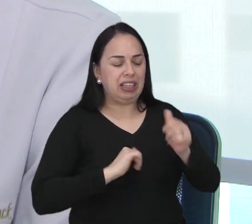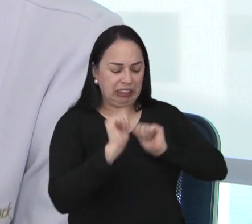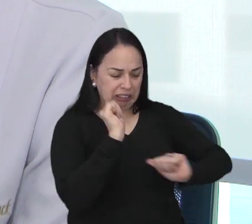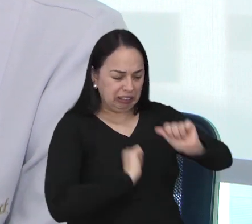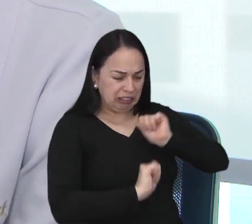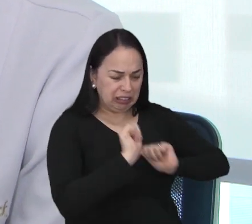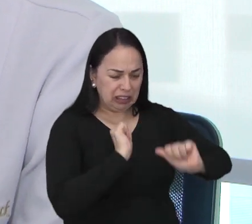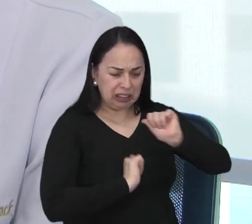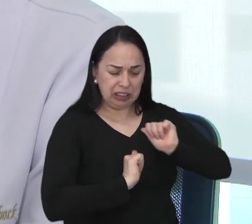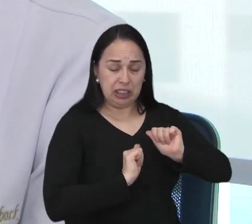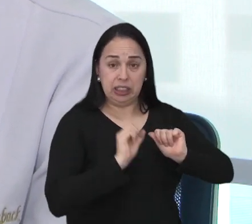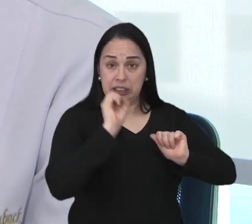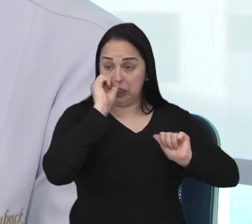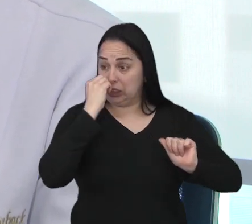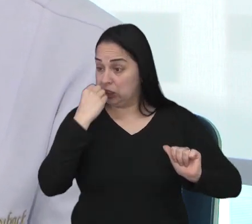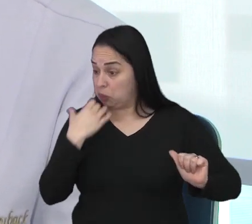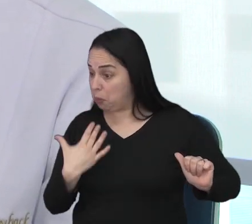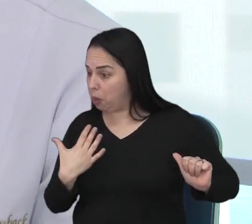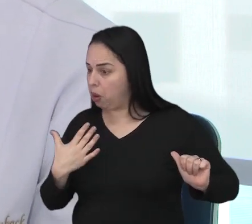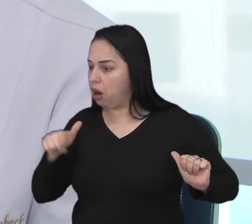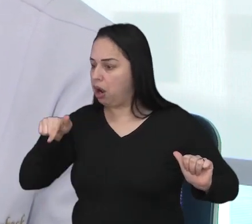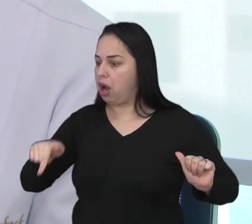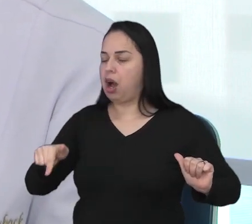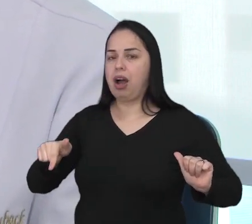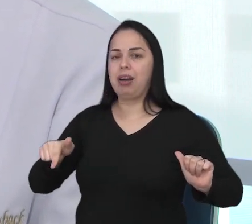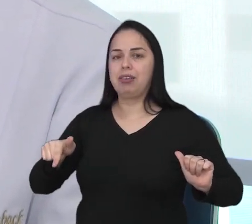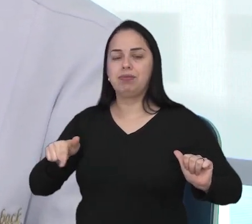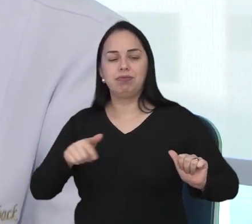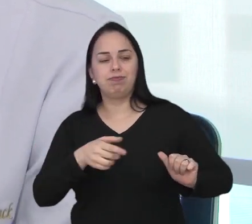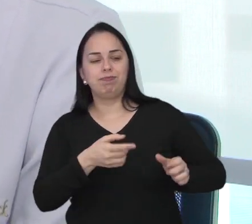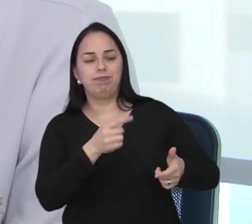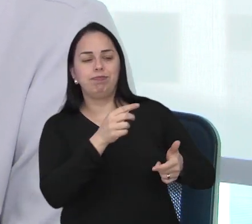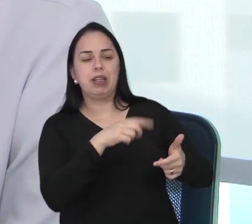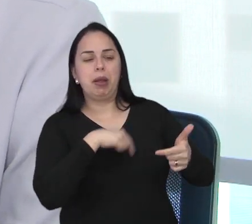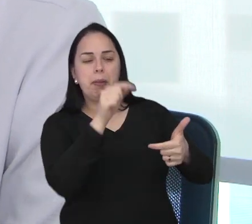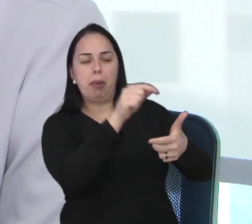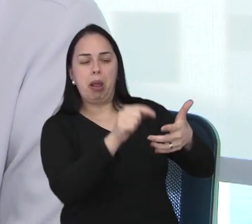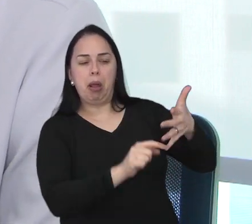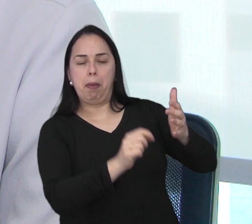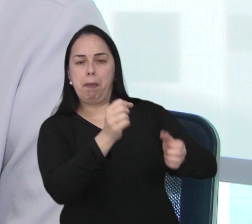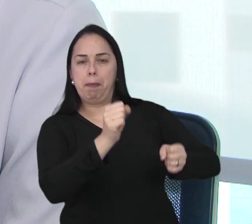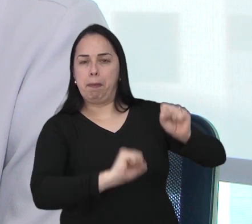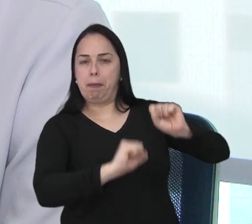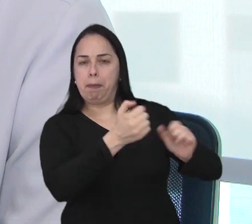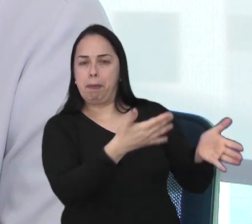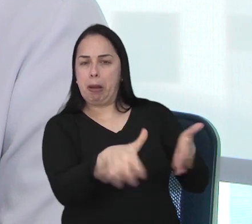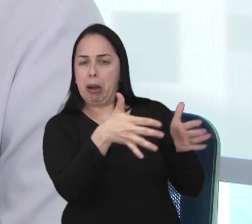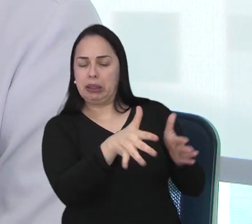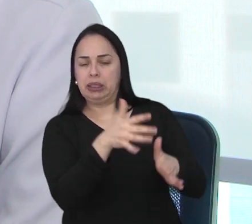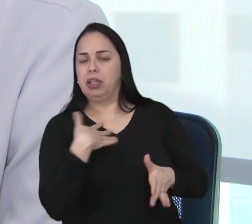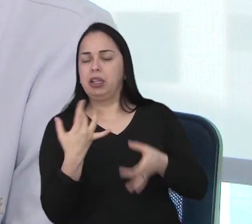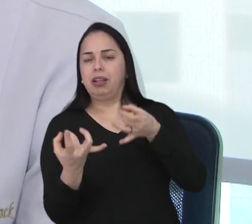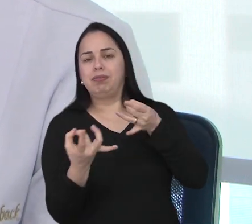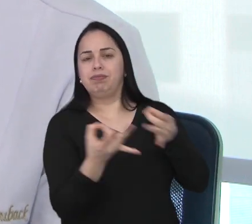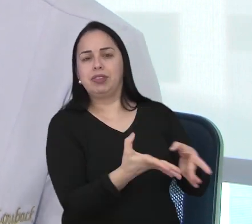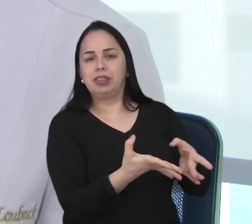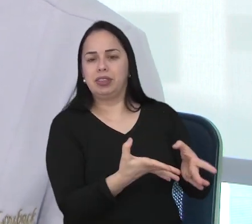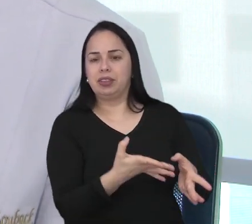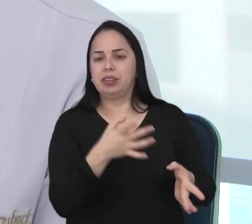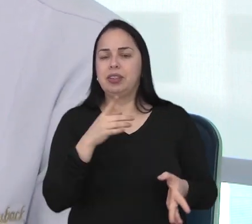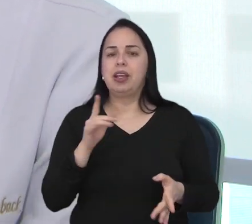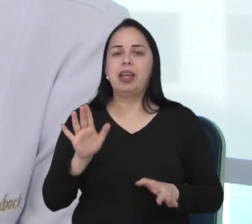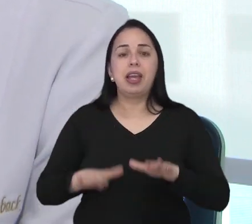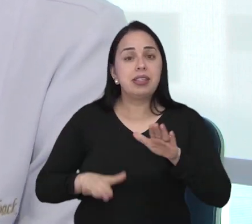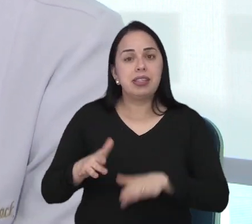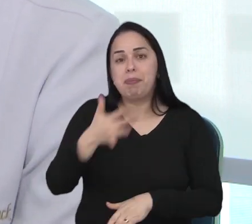ansiosa, se ela tiver uma boa motivação, ela vai conseguir negar alimentos mais do que outra pessoa que não